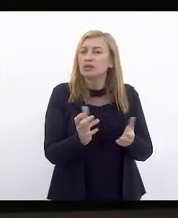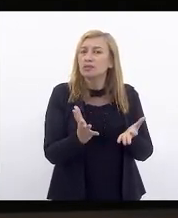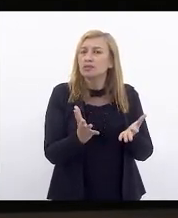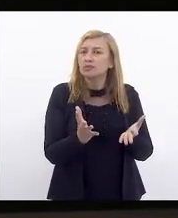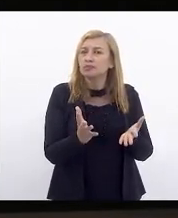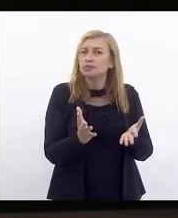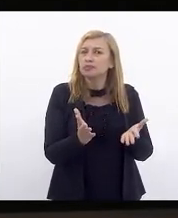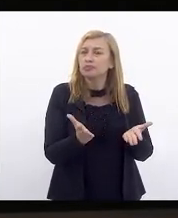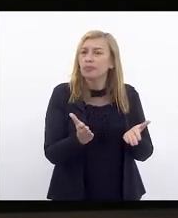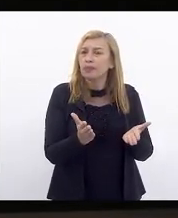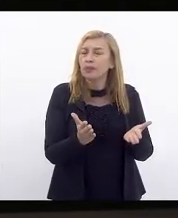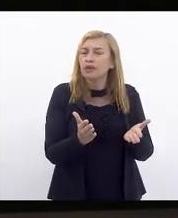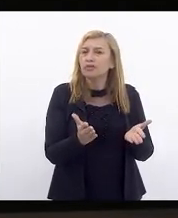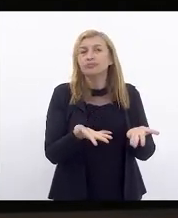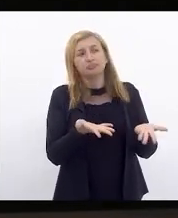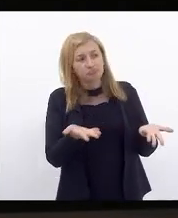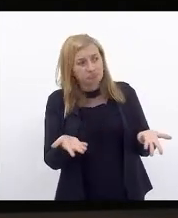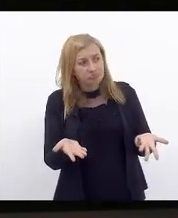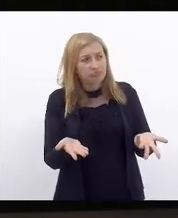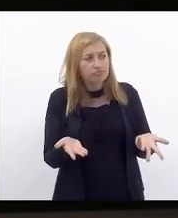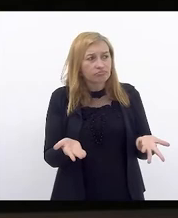audiências públicas essas,